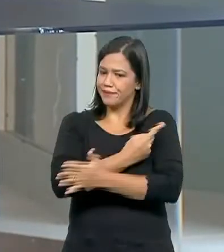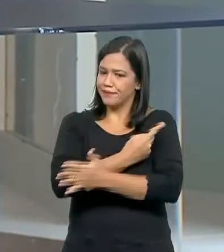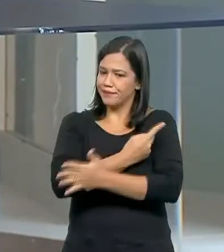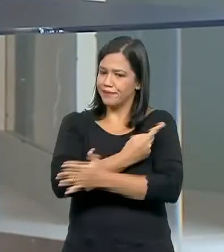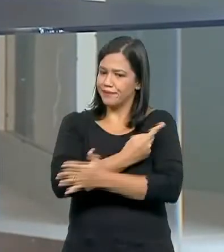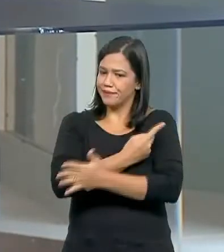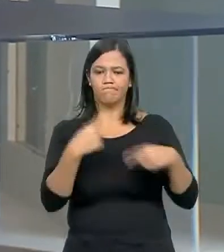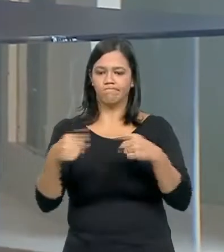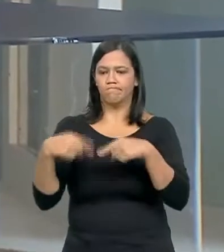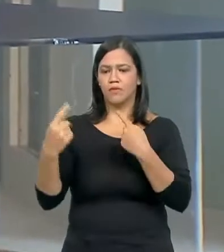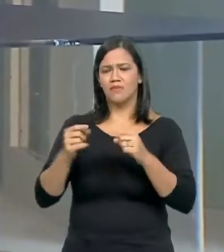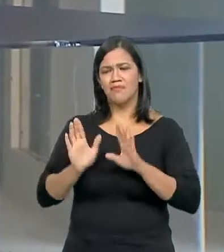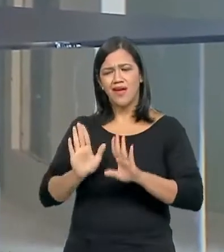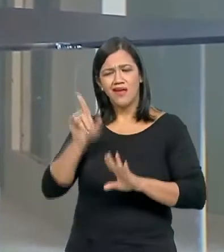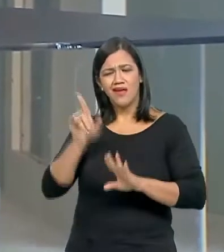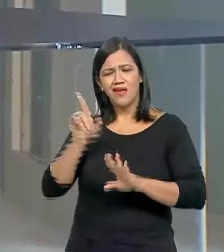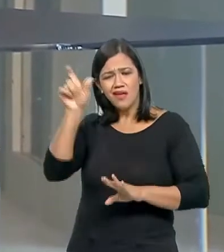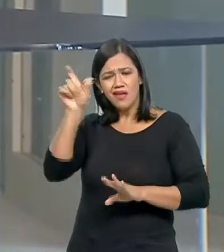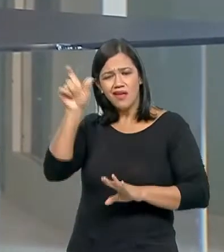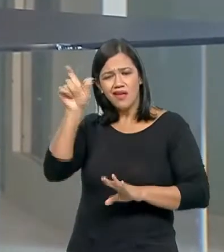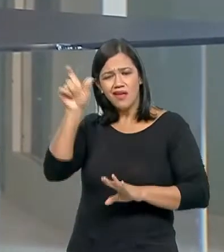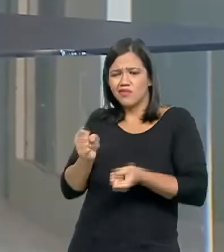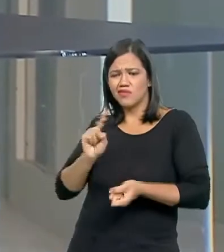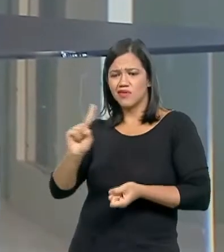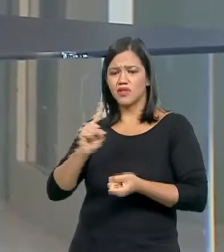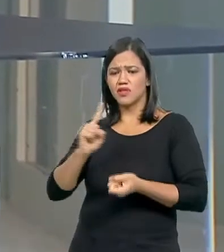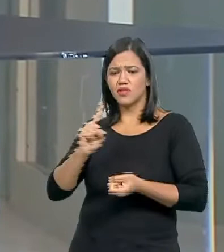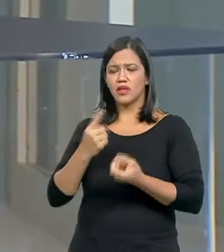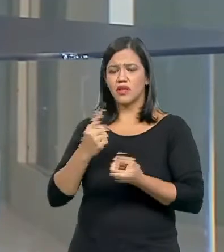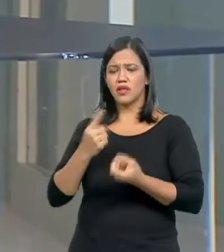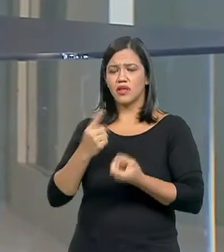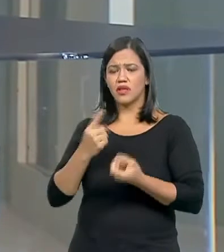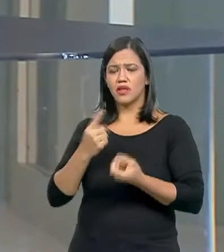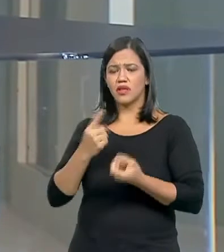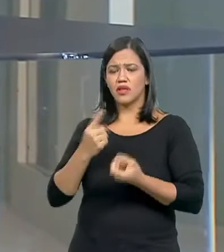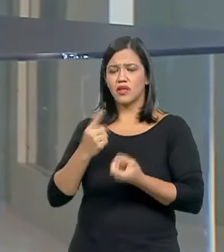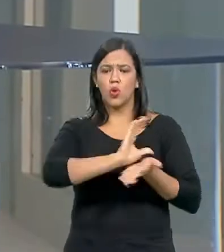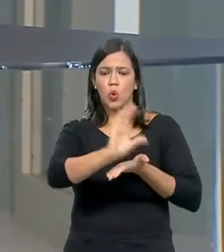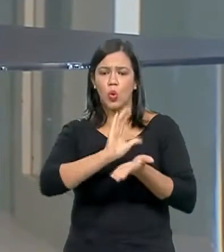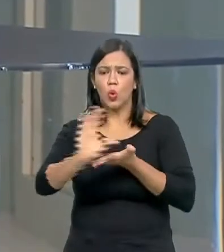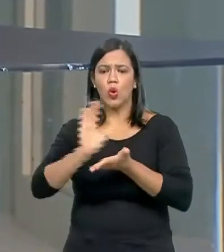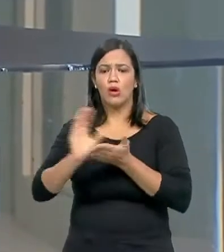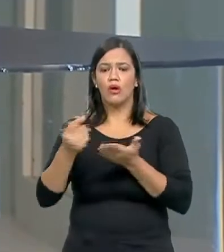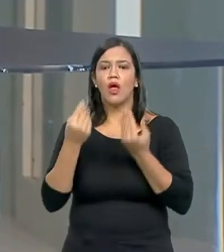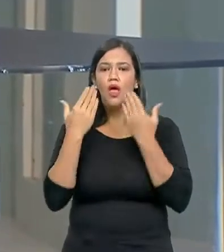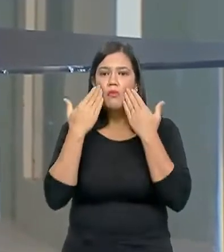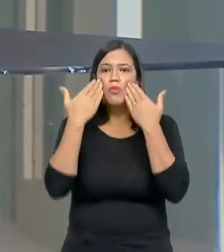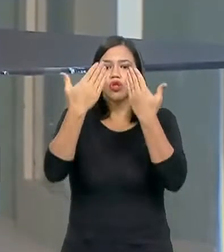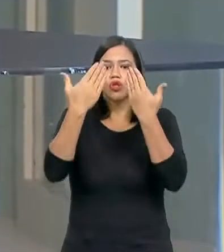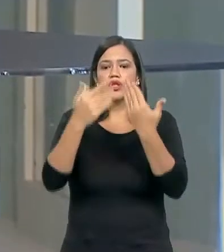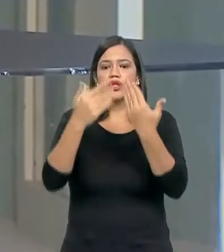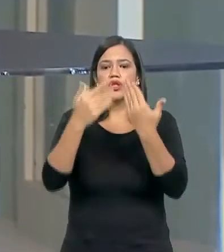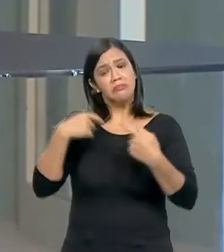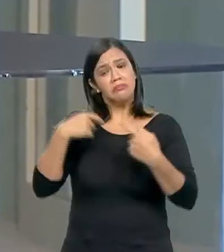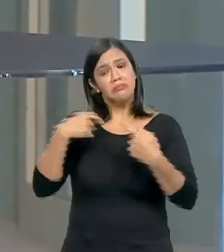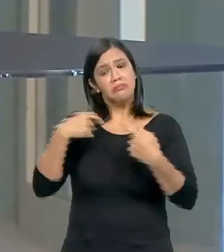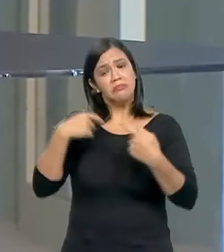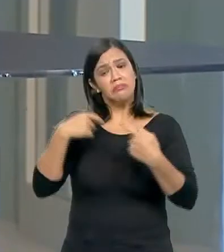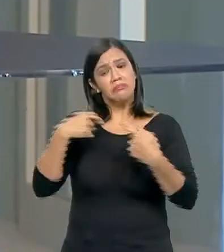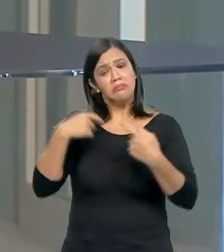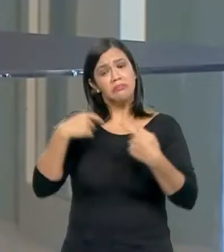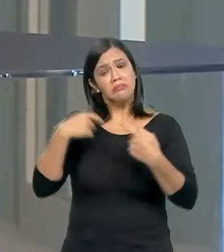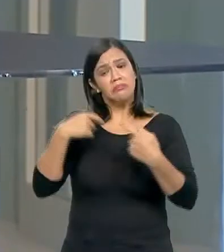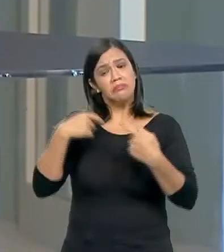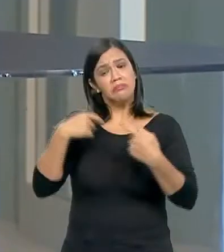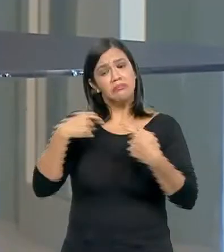é a favor de colocar dinheiro para fazer propaganda do governo. Fazer e deixar que as pessoas percebam. Essa é